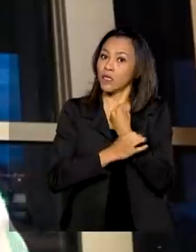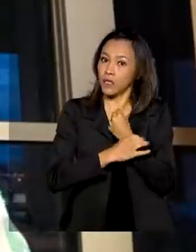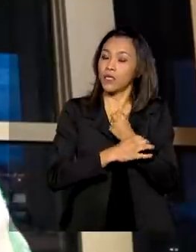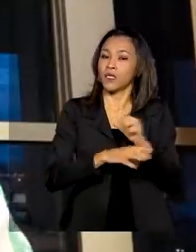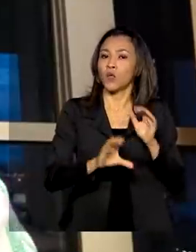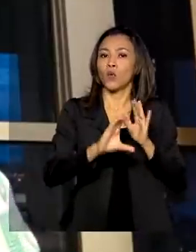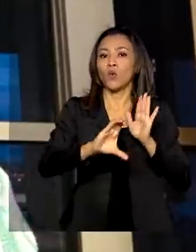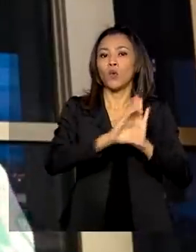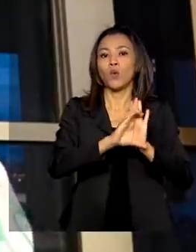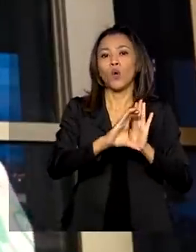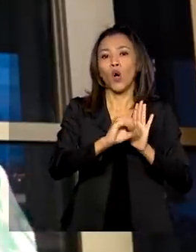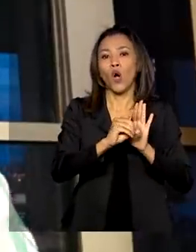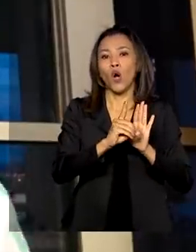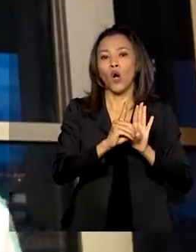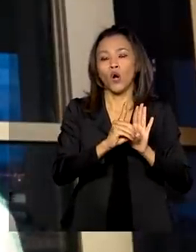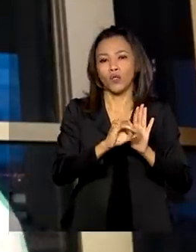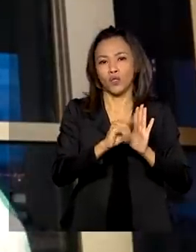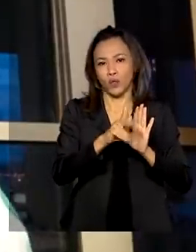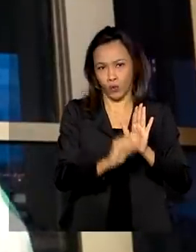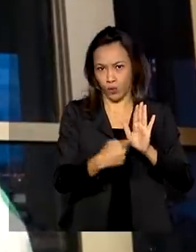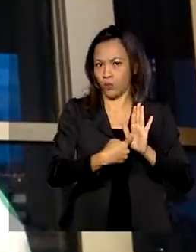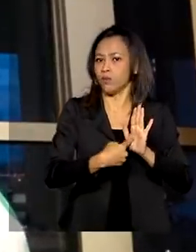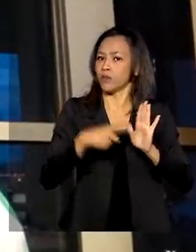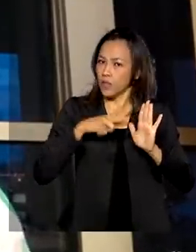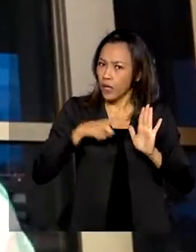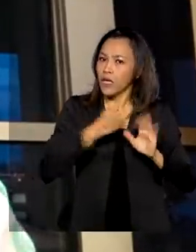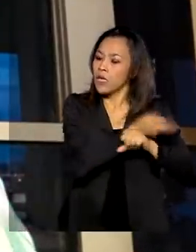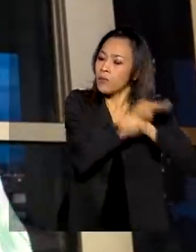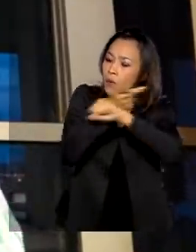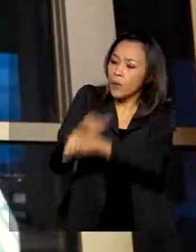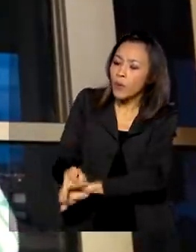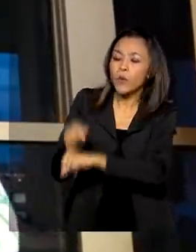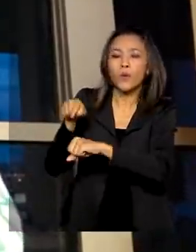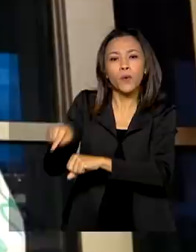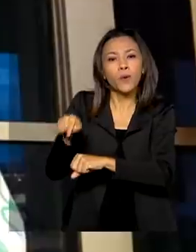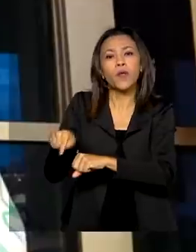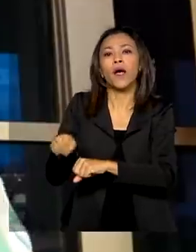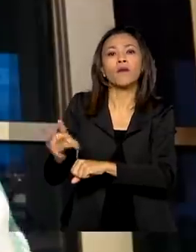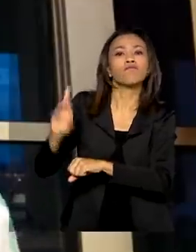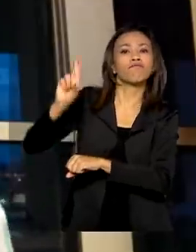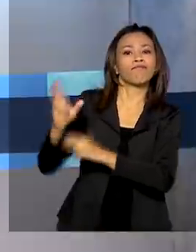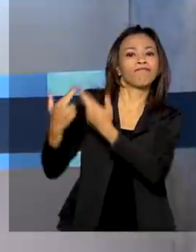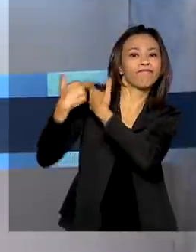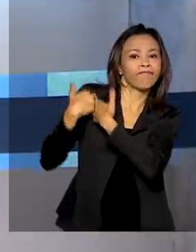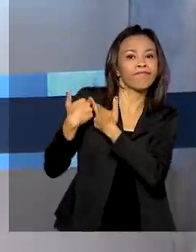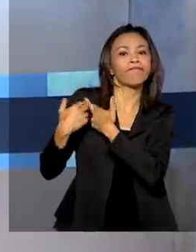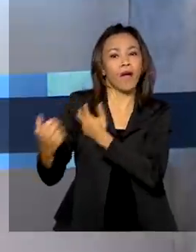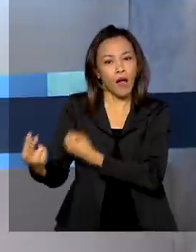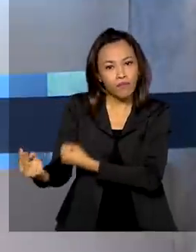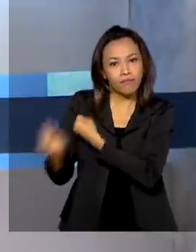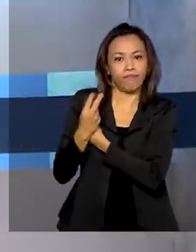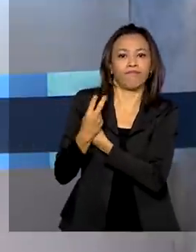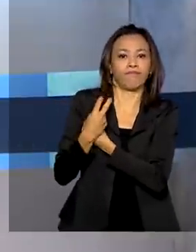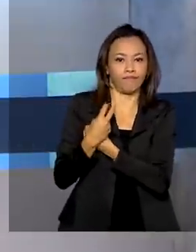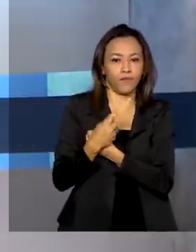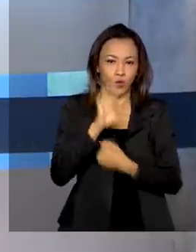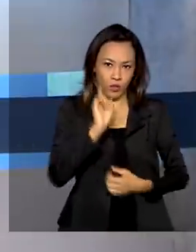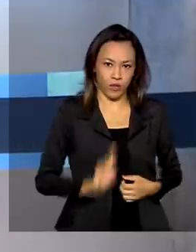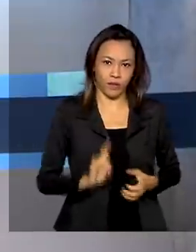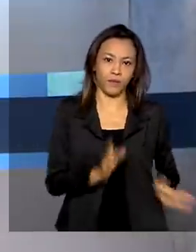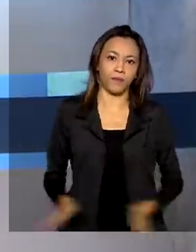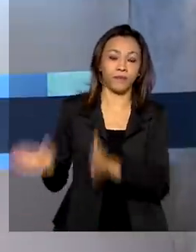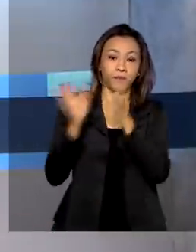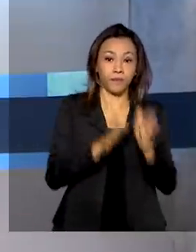e ele pode procurar, sim, os órgãos que trabalham para a proteção e defesa do consumidor. O Ministério da Saúde